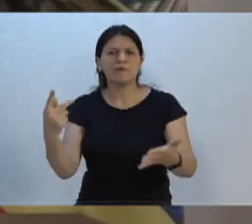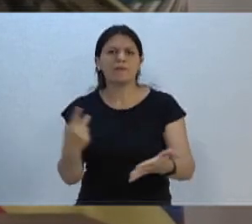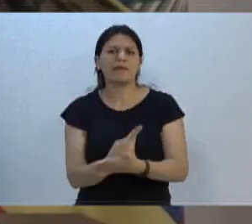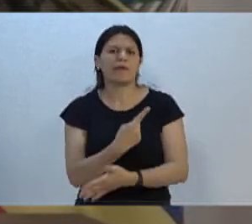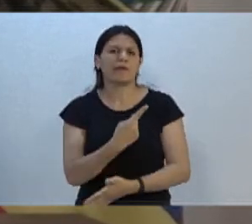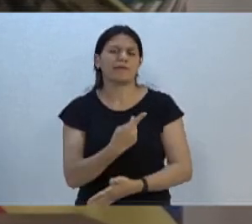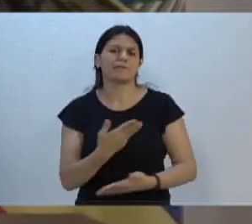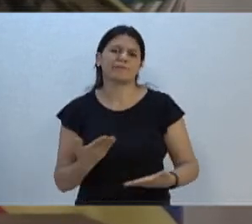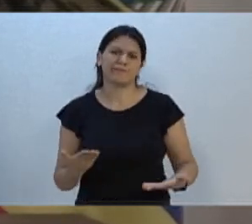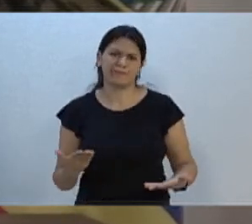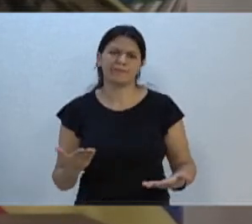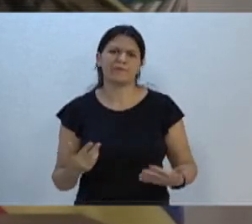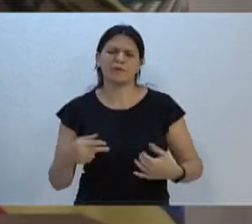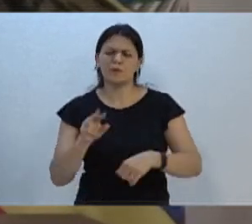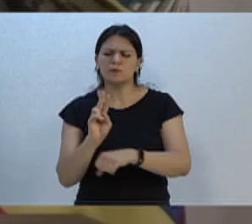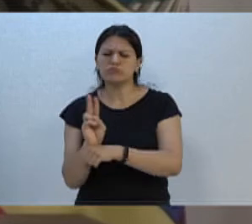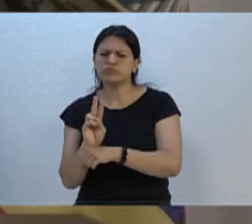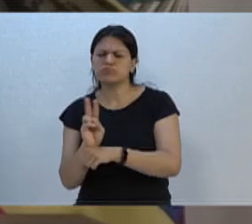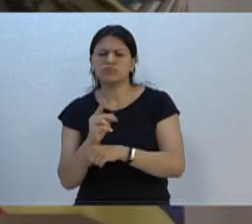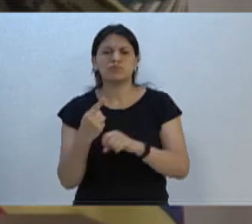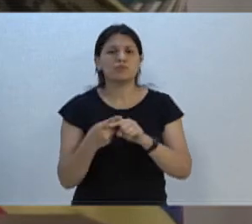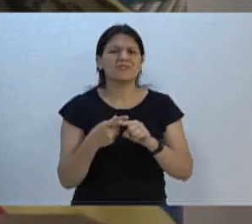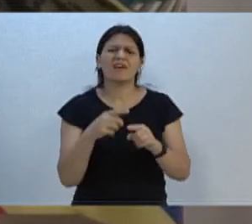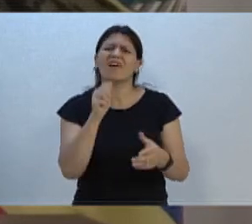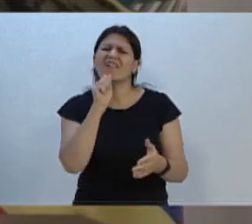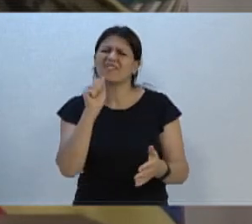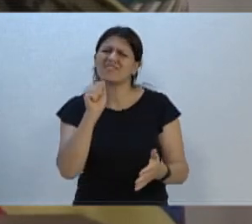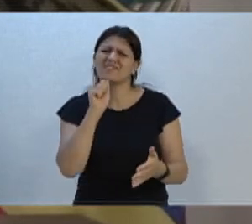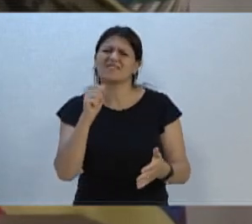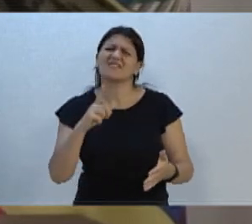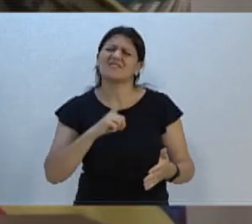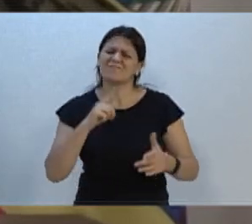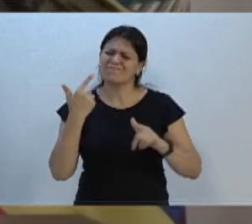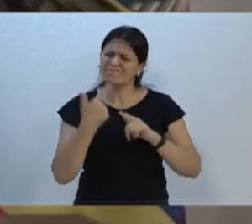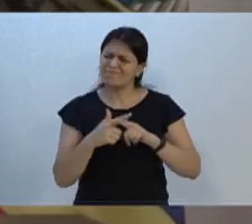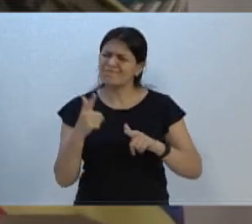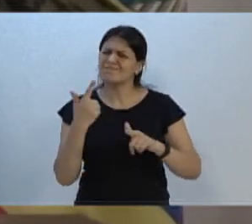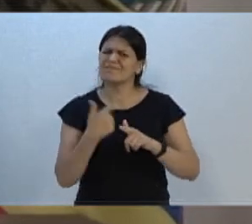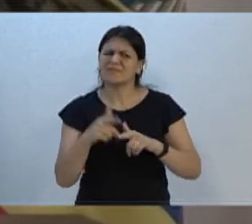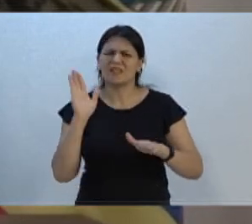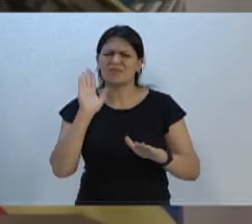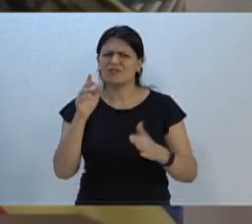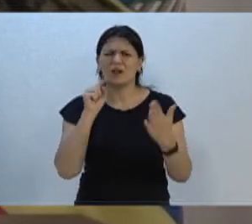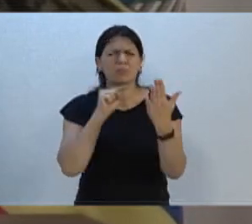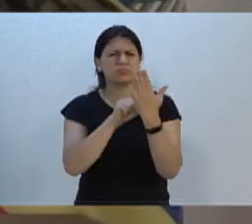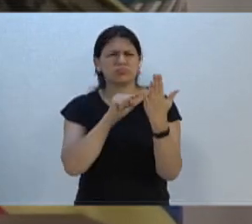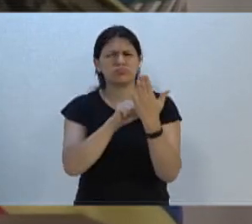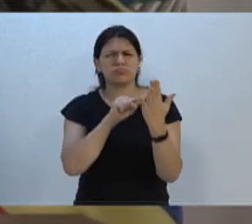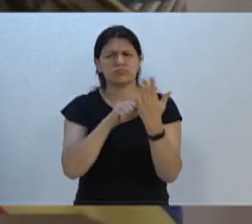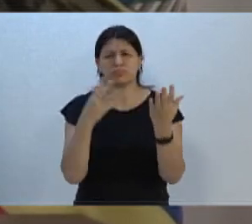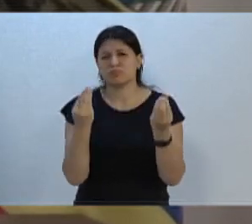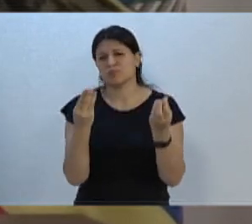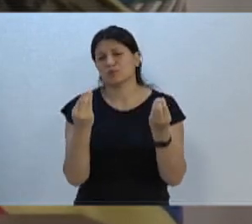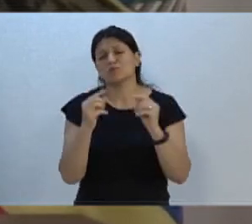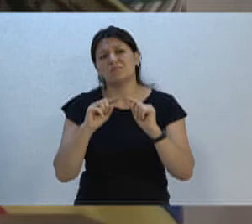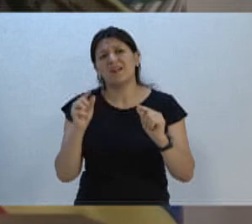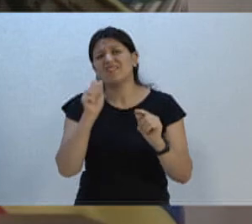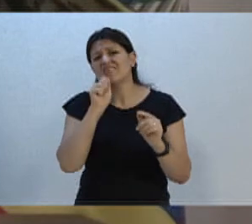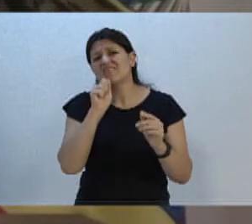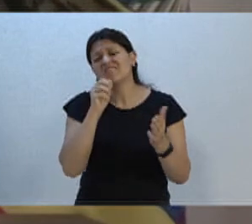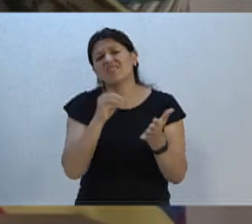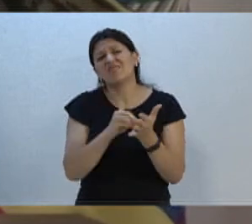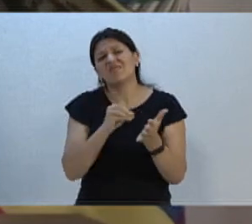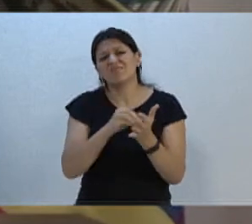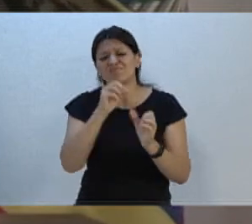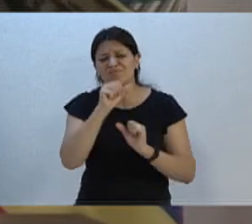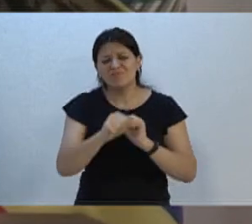cuidar desse setor porque ainda está contaminado. Por mais que eu tenha feito diversas denúncias, ainda está contaminado. E eu quero aqui